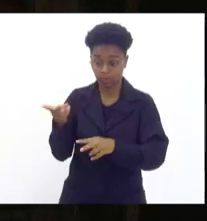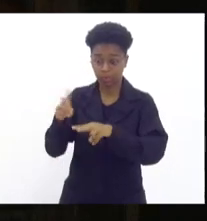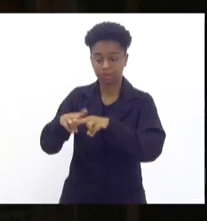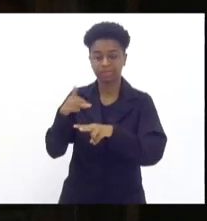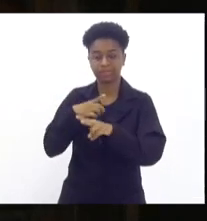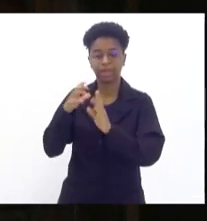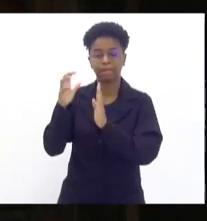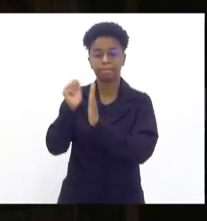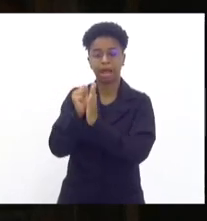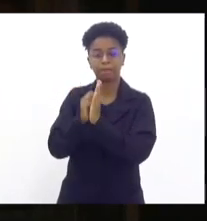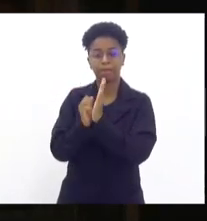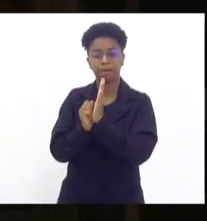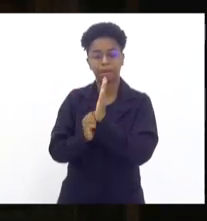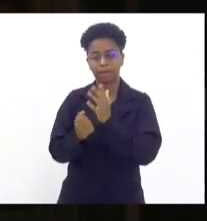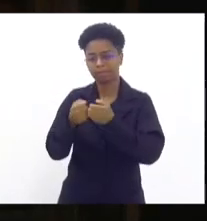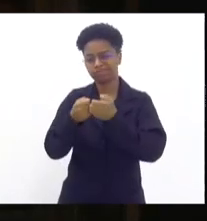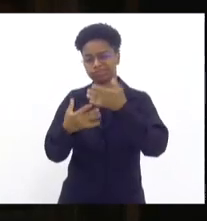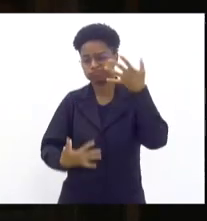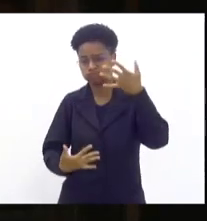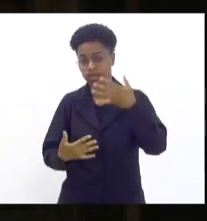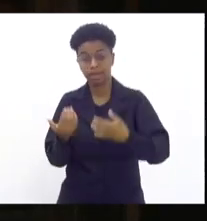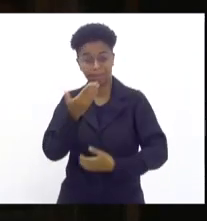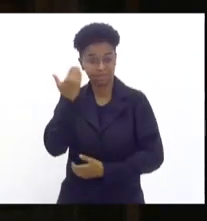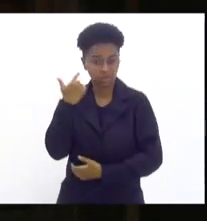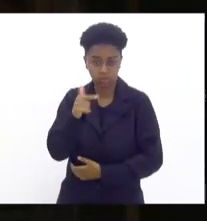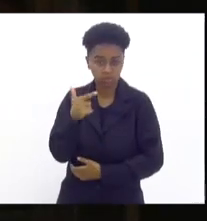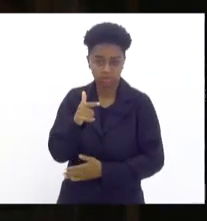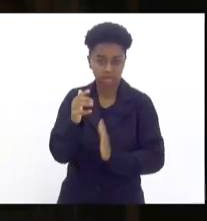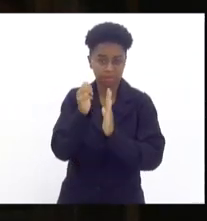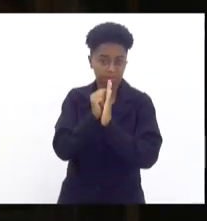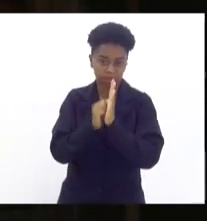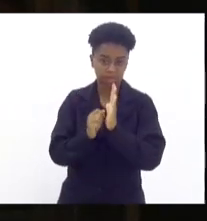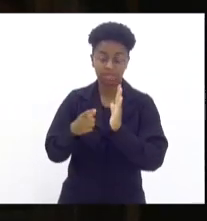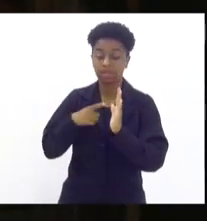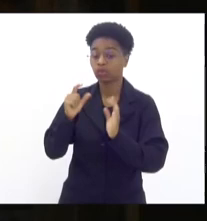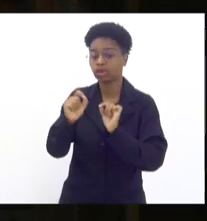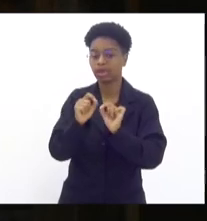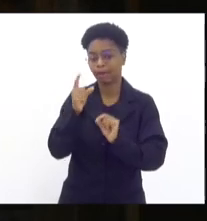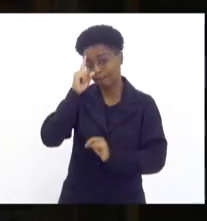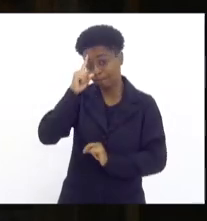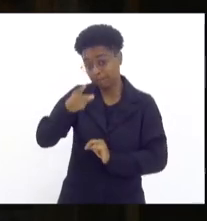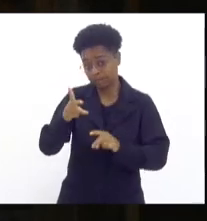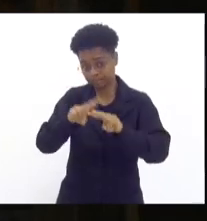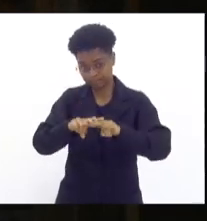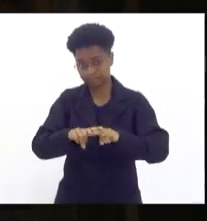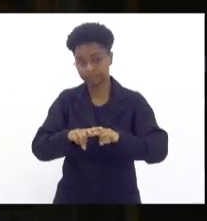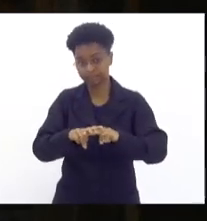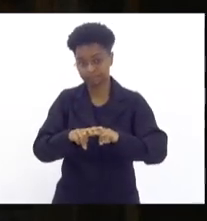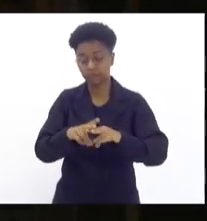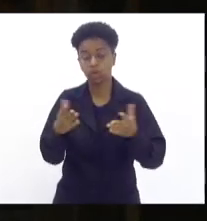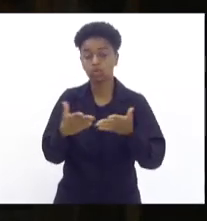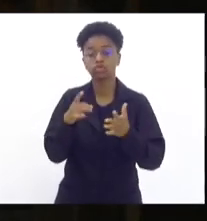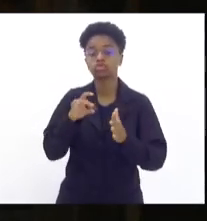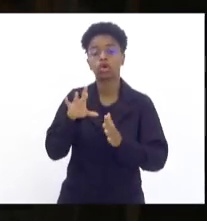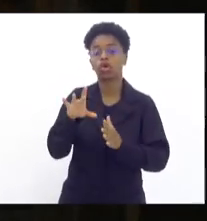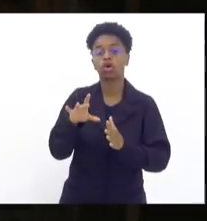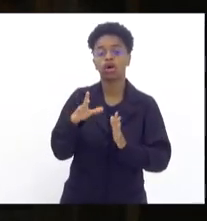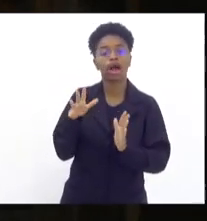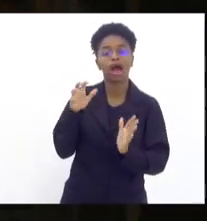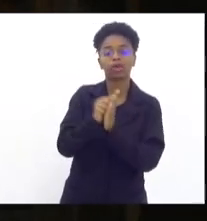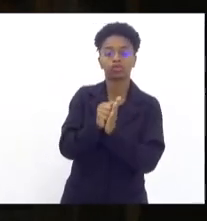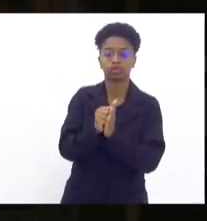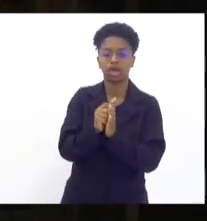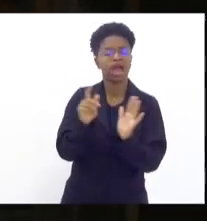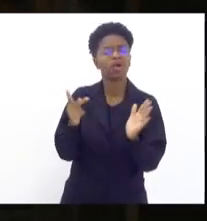anotações. Antigamente eu não via anotações, eu via mandados. Hoje eu vejo indivíduos com anotações. O que está acontecendo?